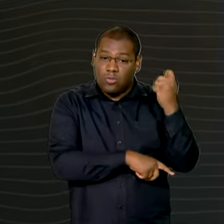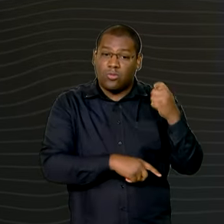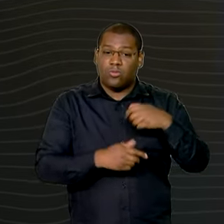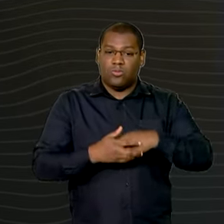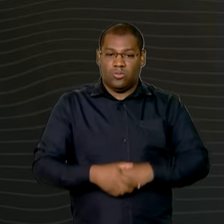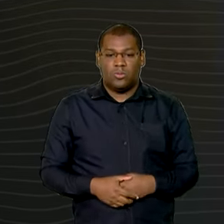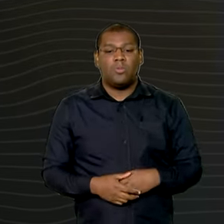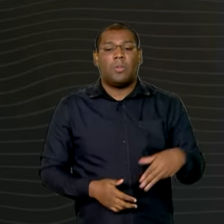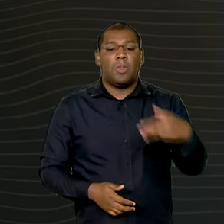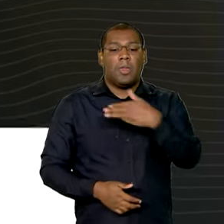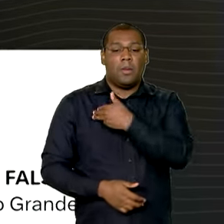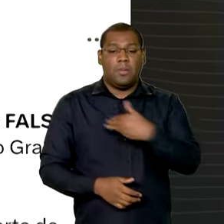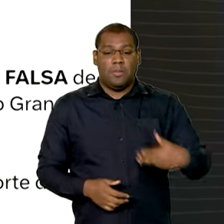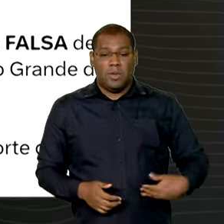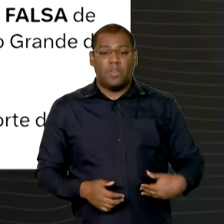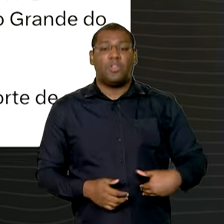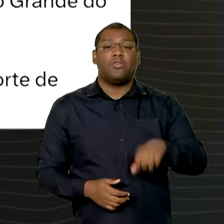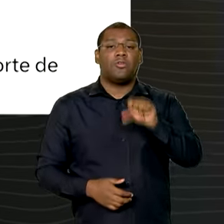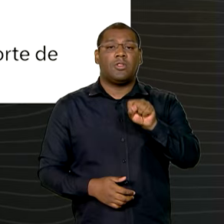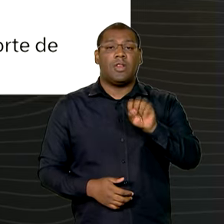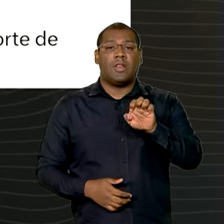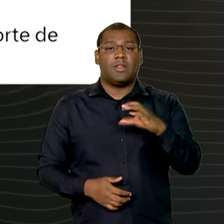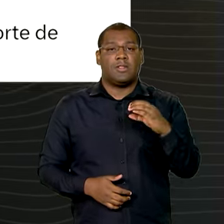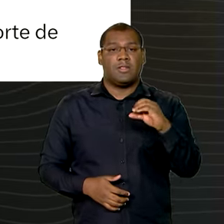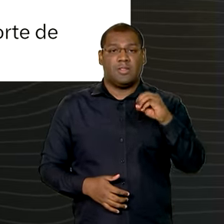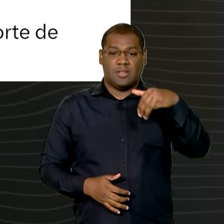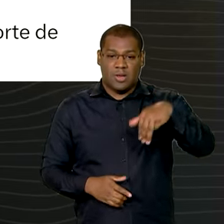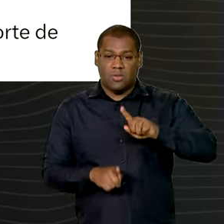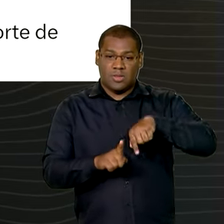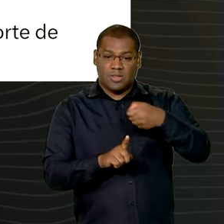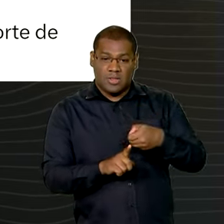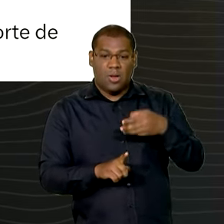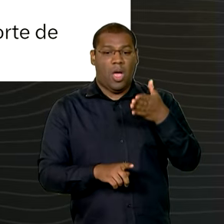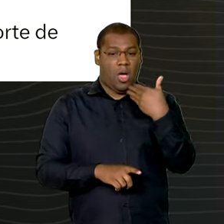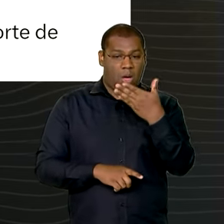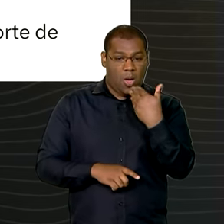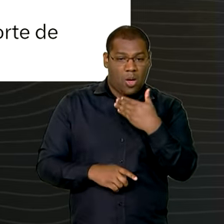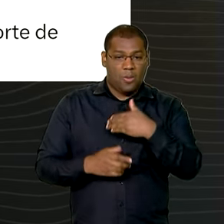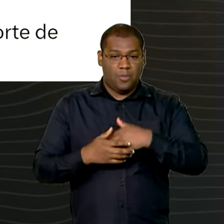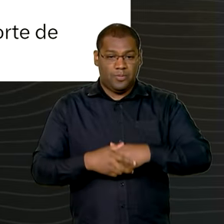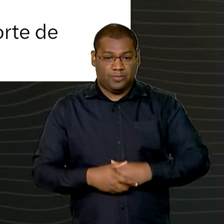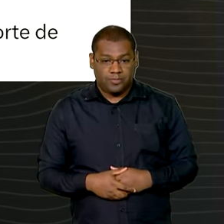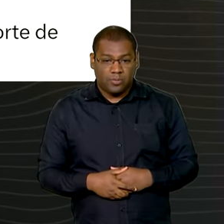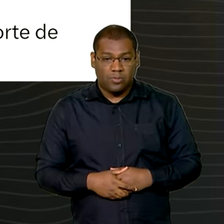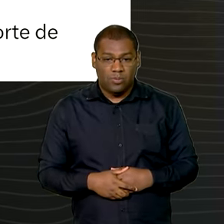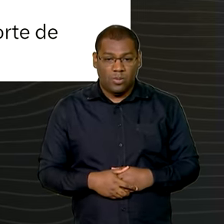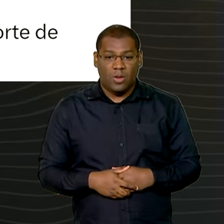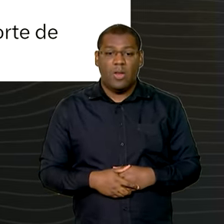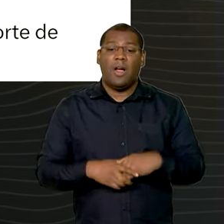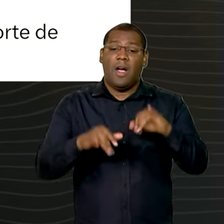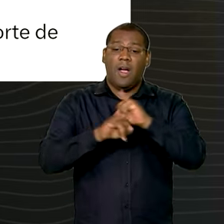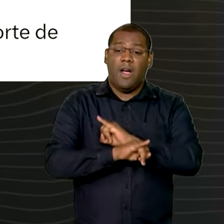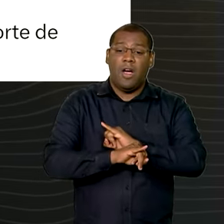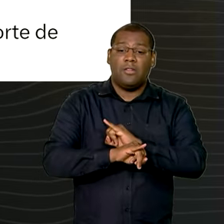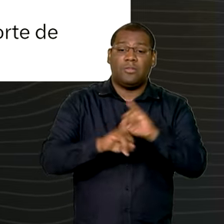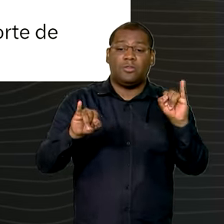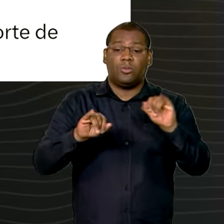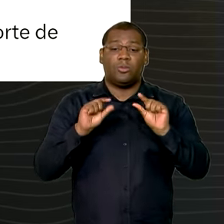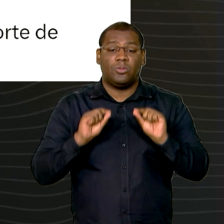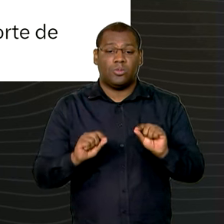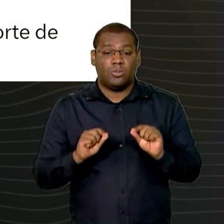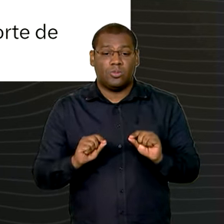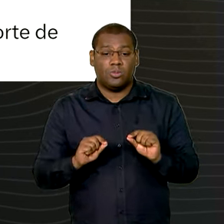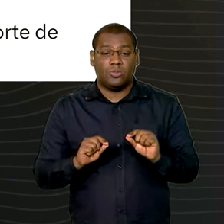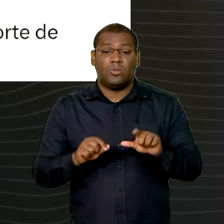SECOM Paulo Pimenta retuitou um desmentido feito pelo jornalista William De Luca alguns médicos e